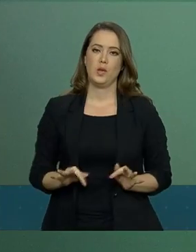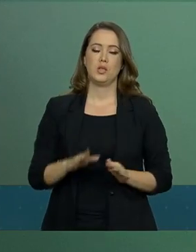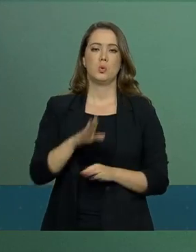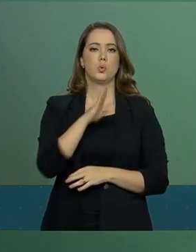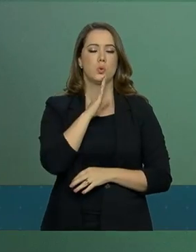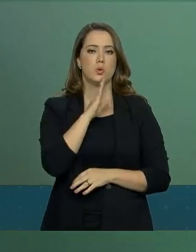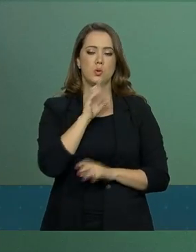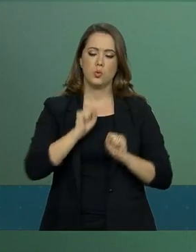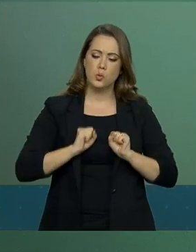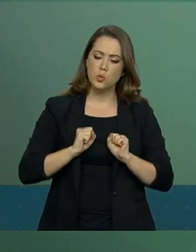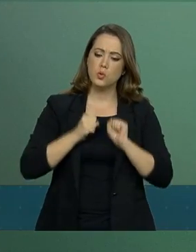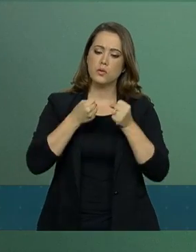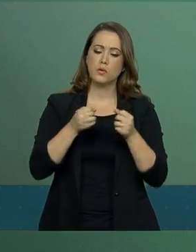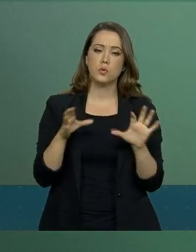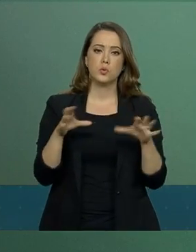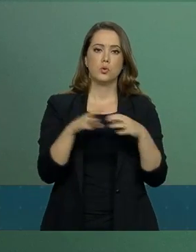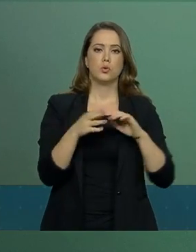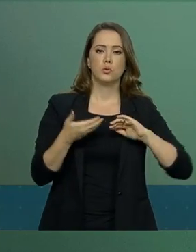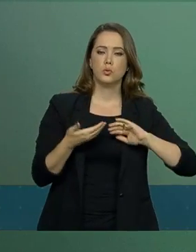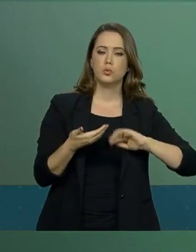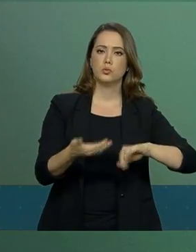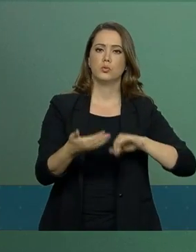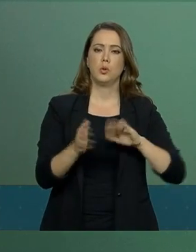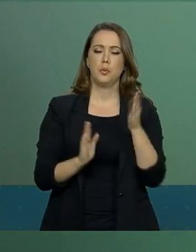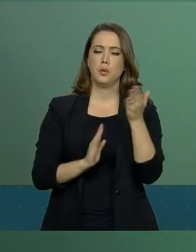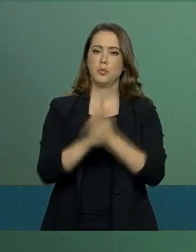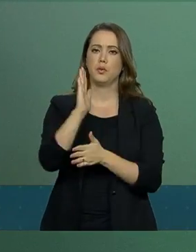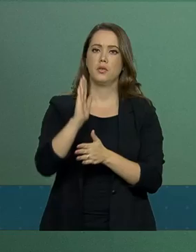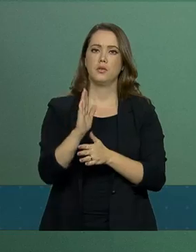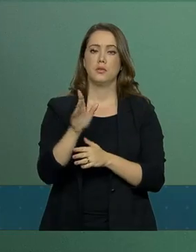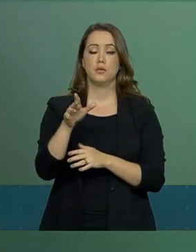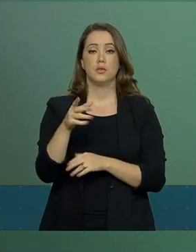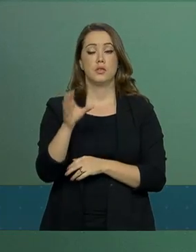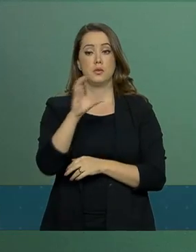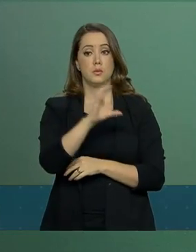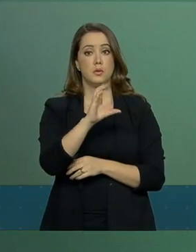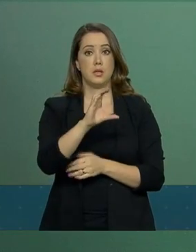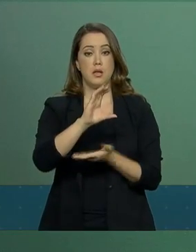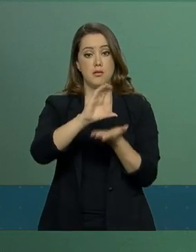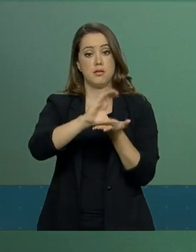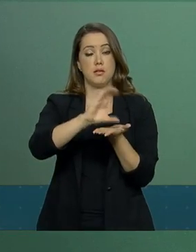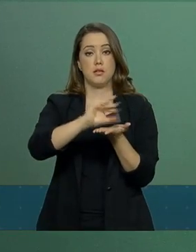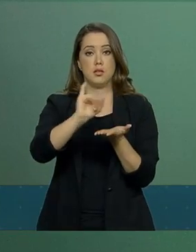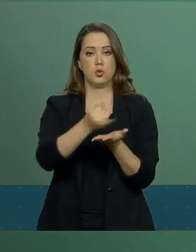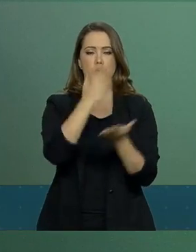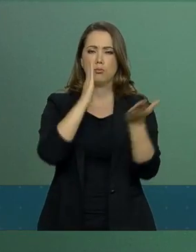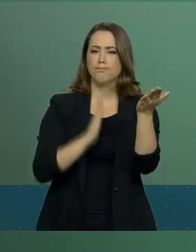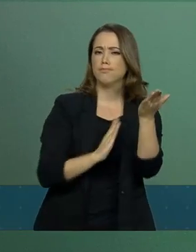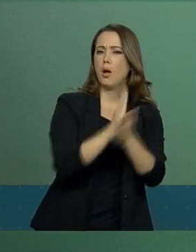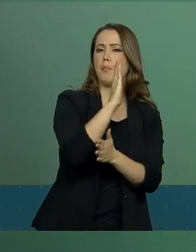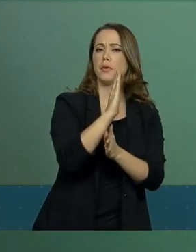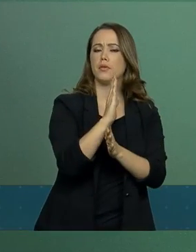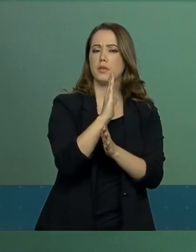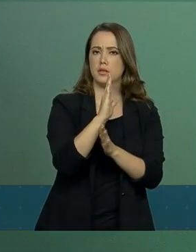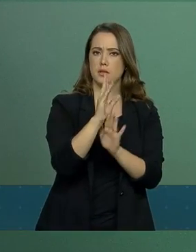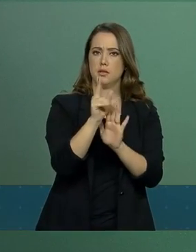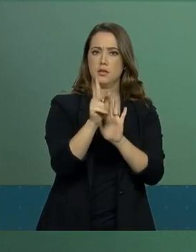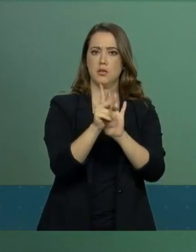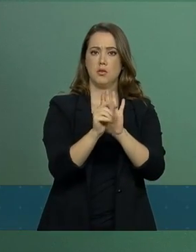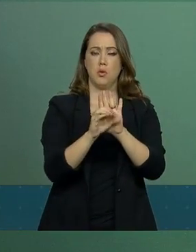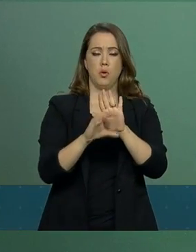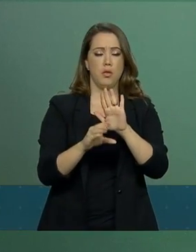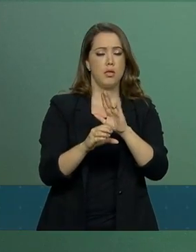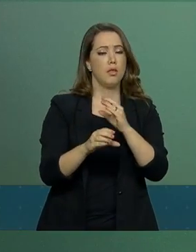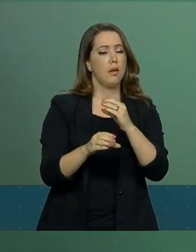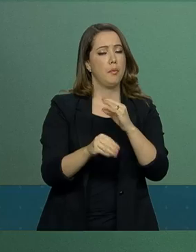o esforço do Parlamento para aprovação na CCJ da admissibilidade da PEC na nova